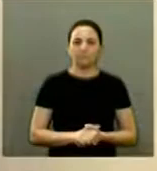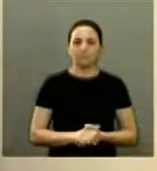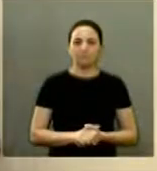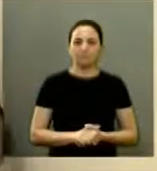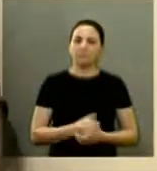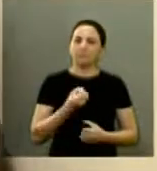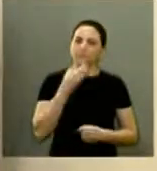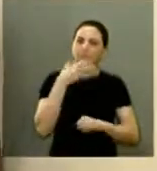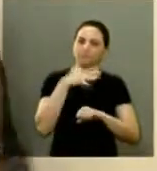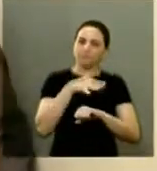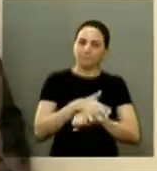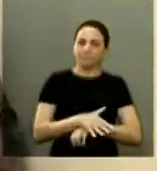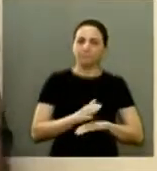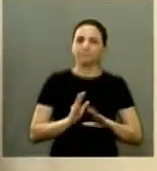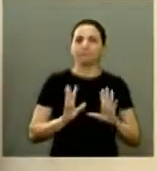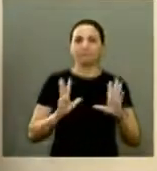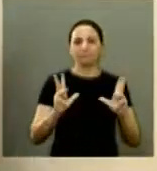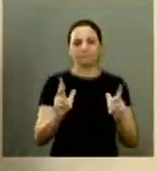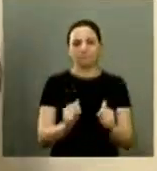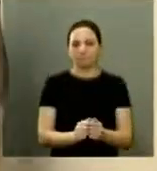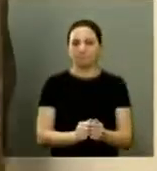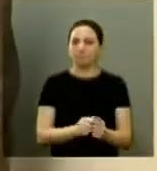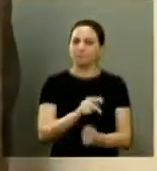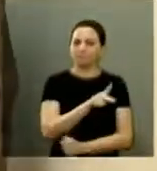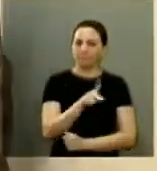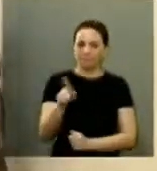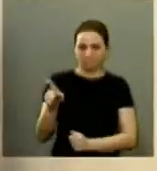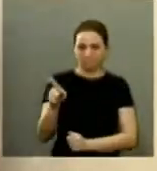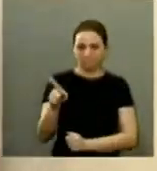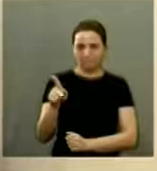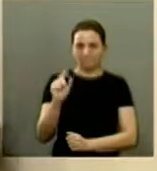boa noite boa noite a todos boa noite senhor presidente